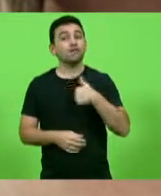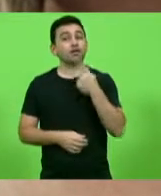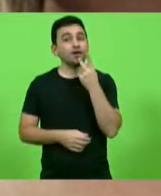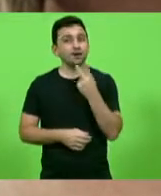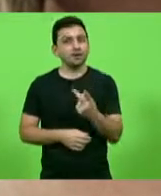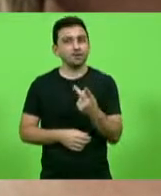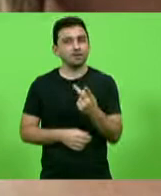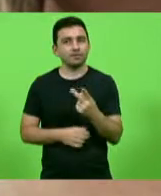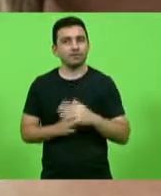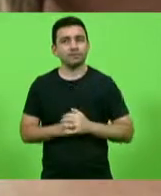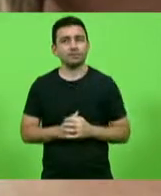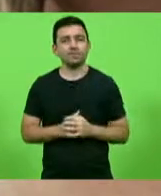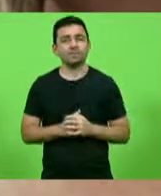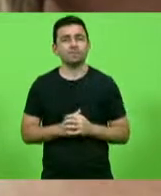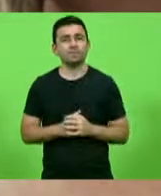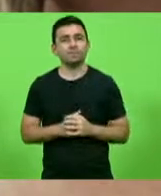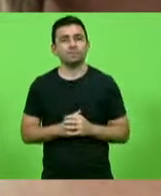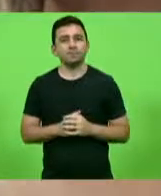Mais 30 segundos, presidente.